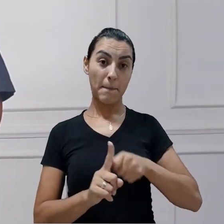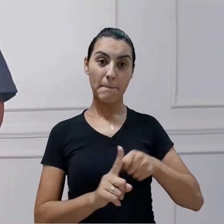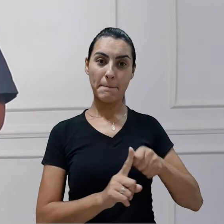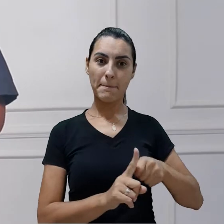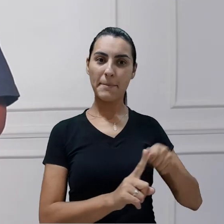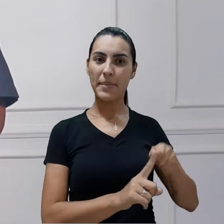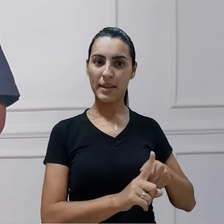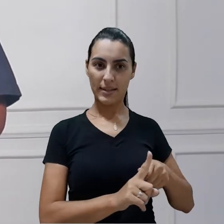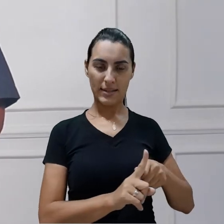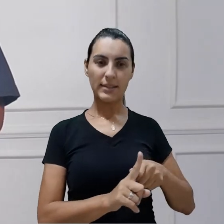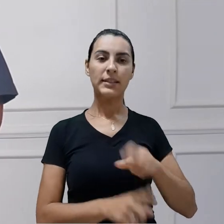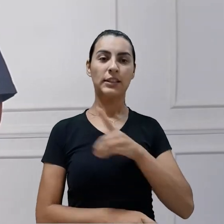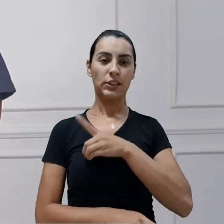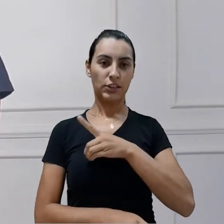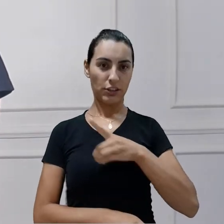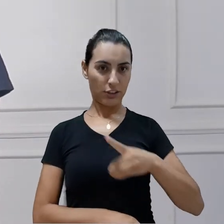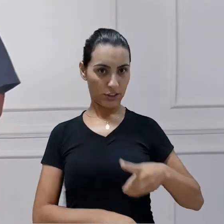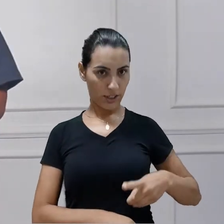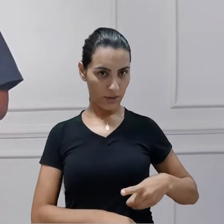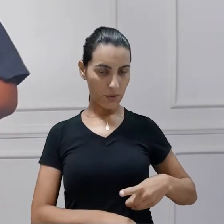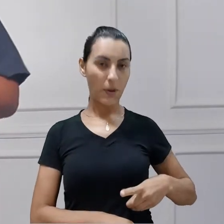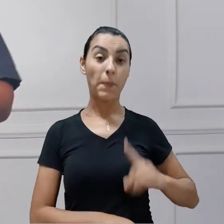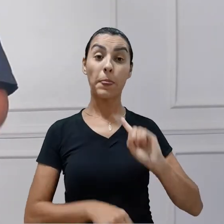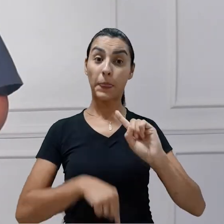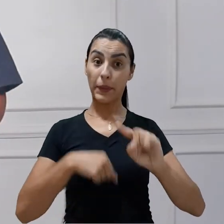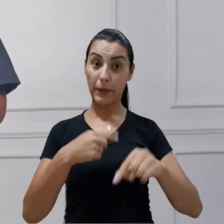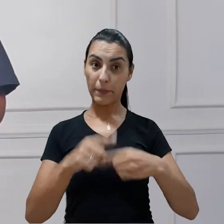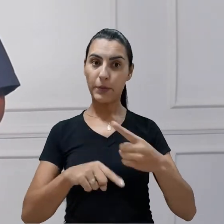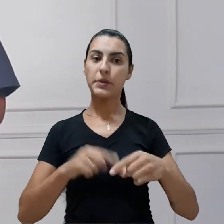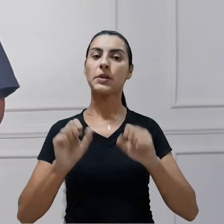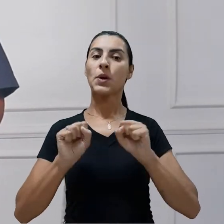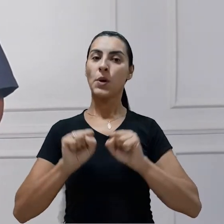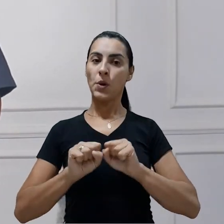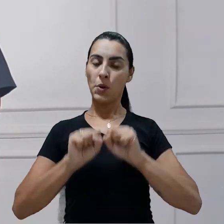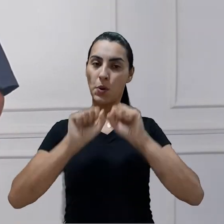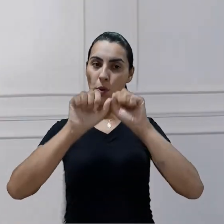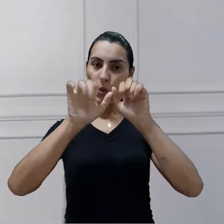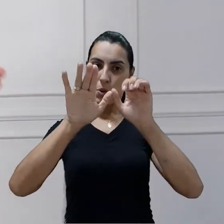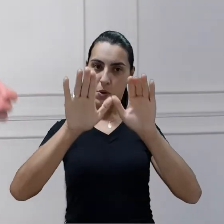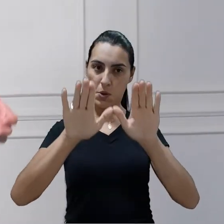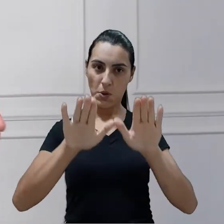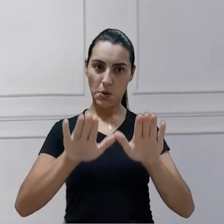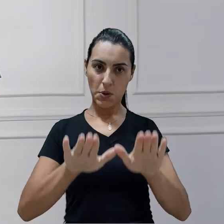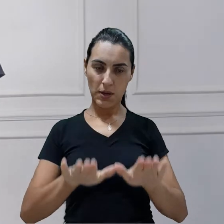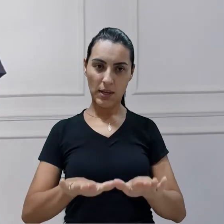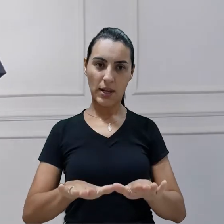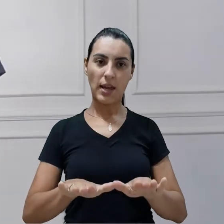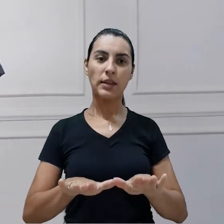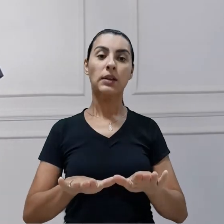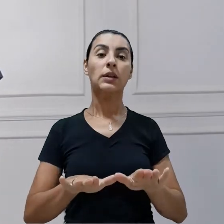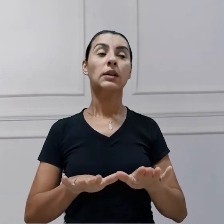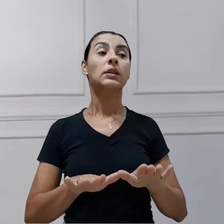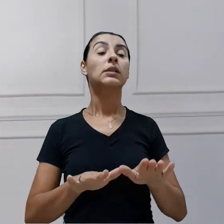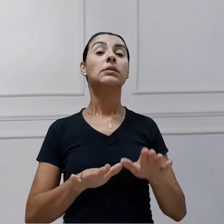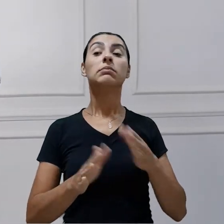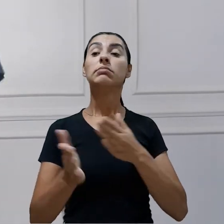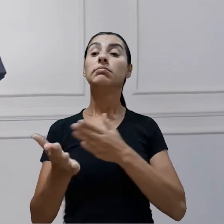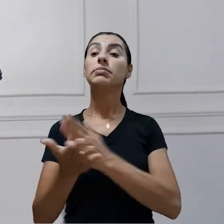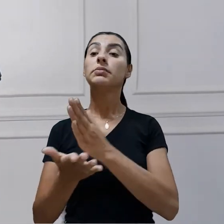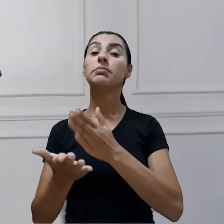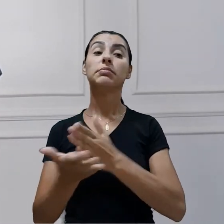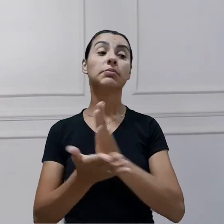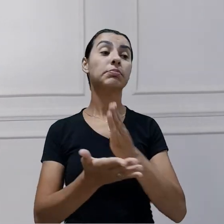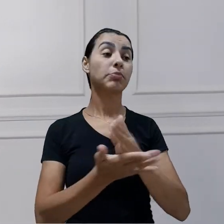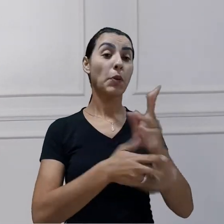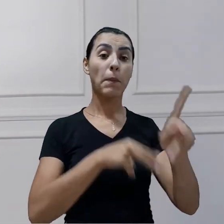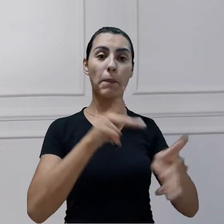deste ministério diaconal. Após este período, e consultado o povo de Deus e